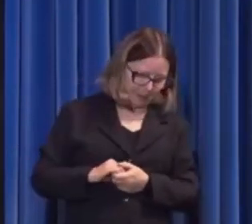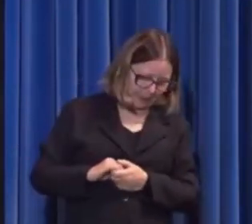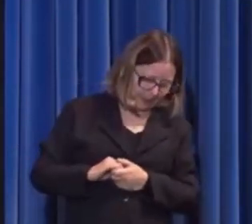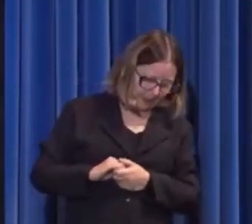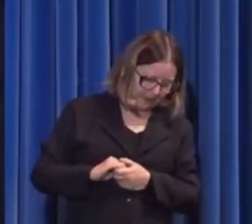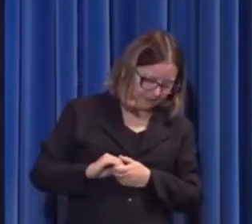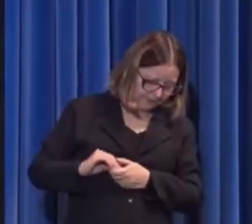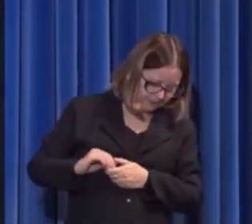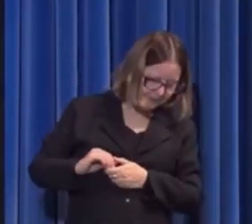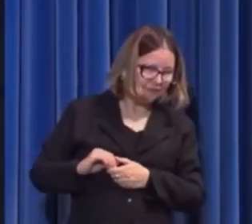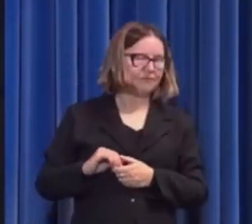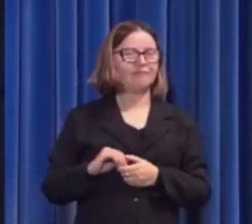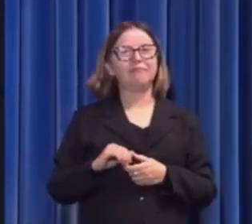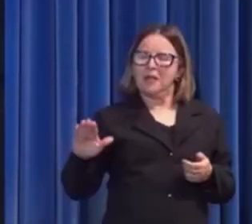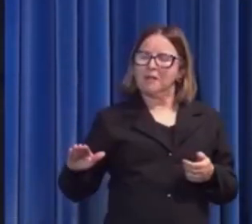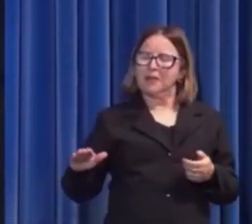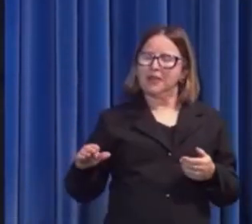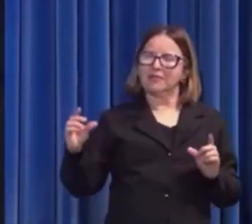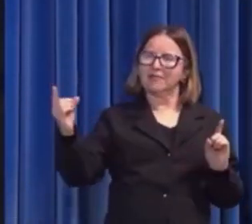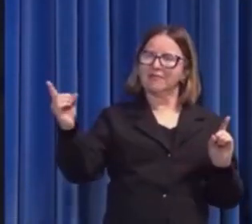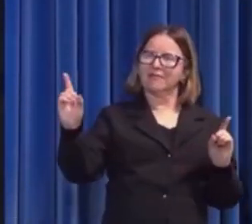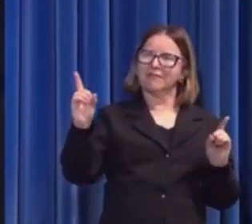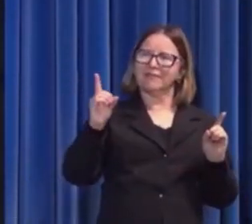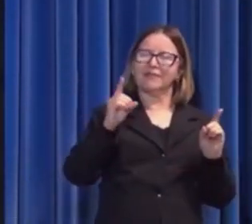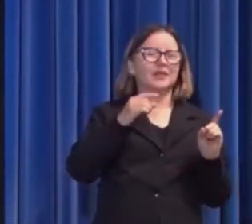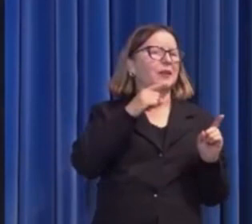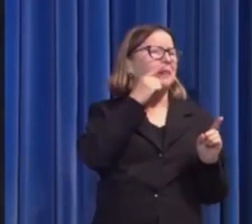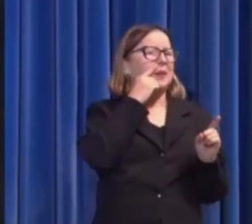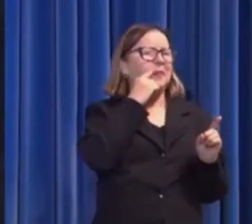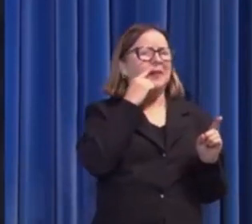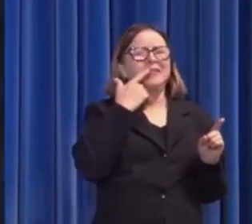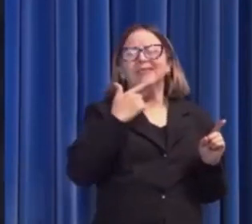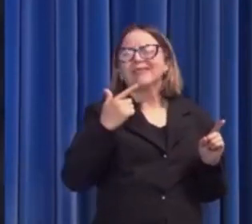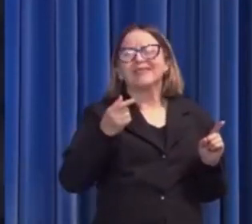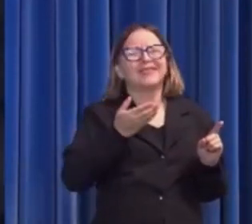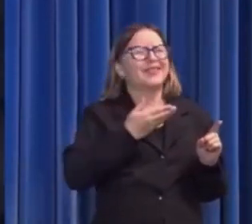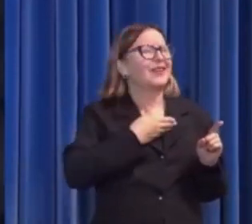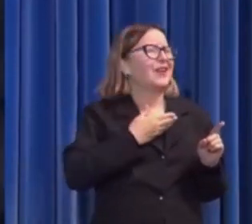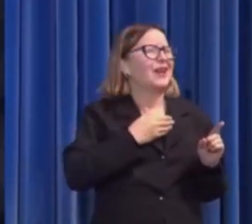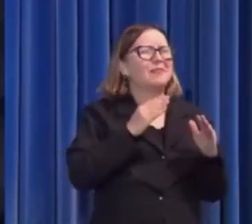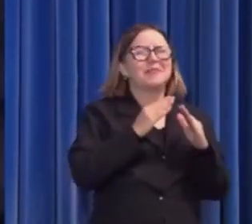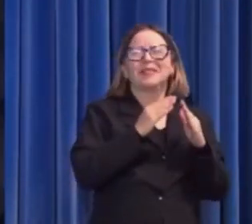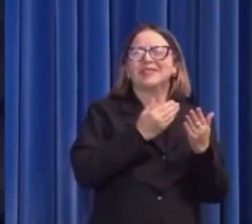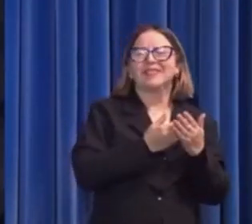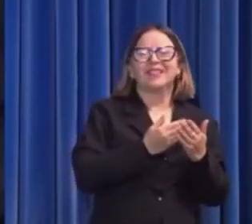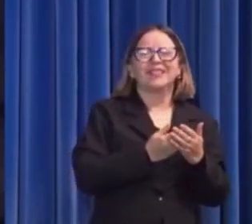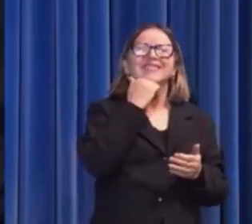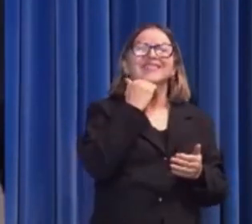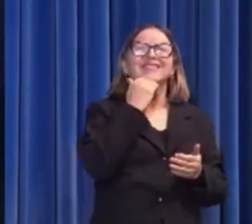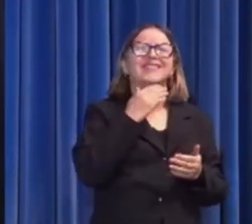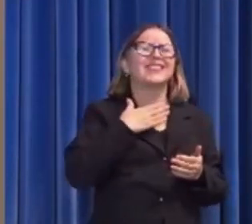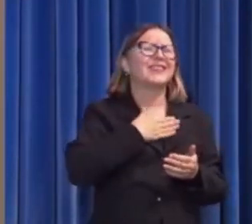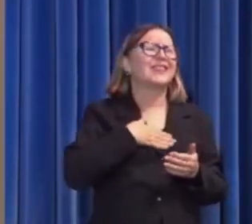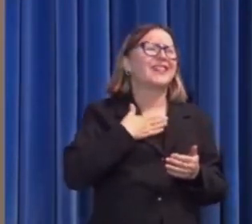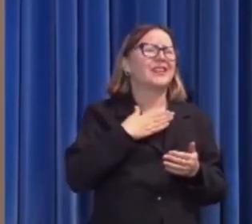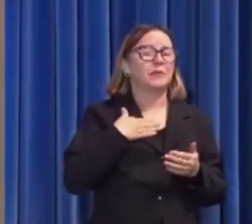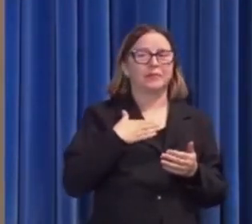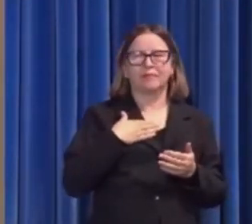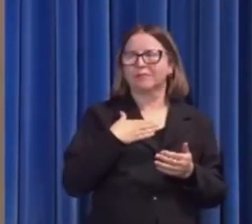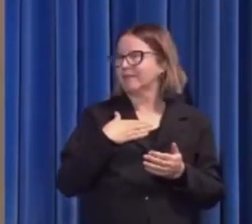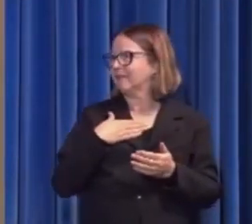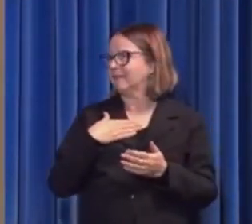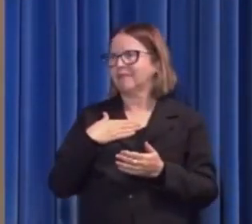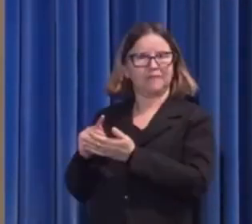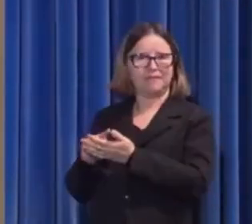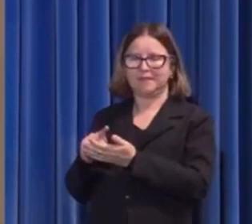menininha chegou para o pai e disse assim, Pai, eu não tenho nenhum amigo na escola. Todo mundo não gosta de mim. E ele disse, não é